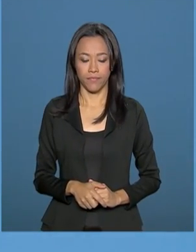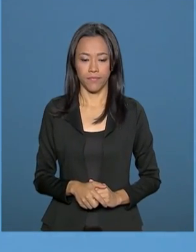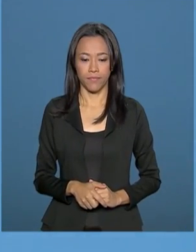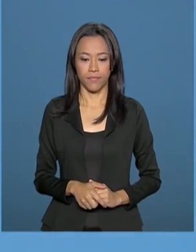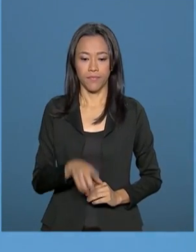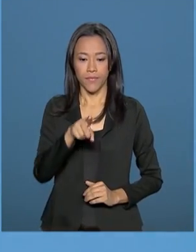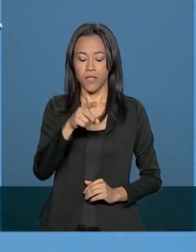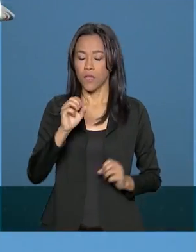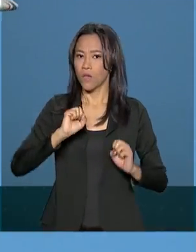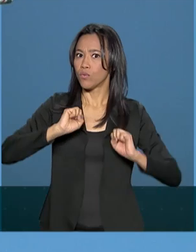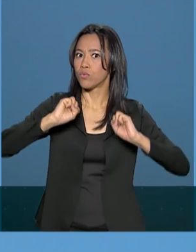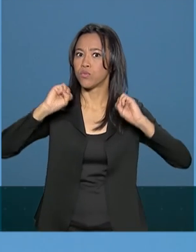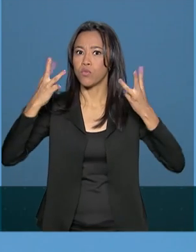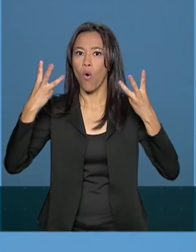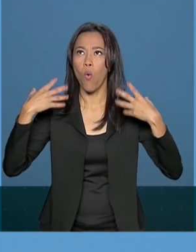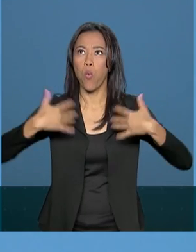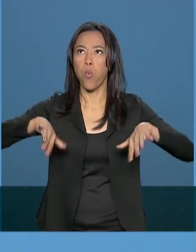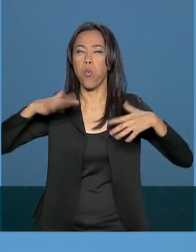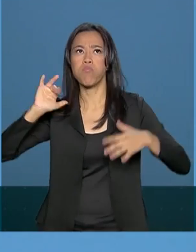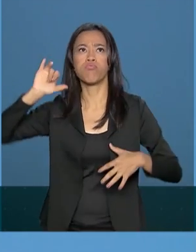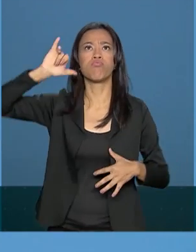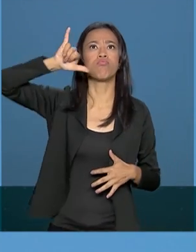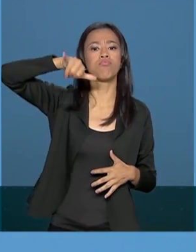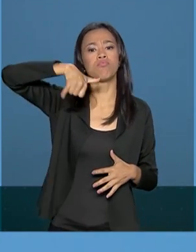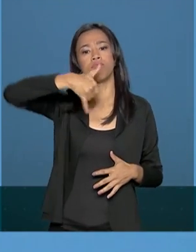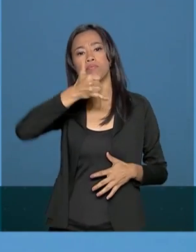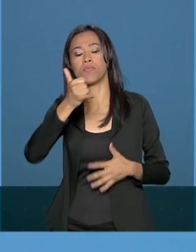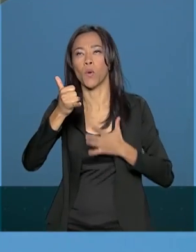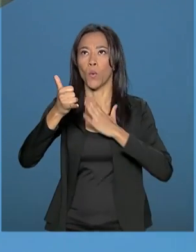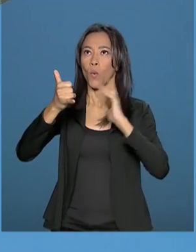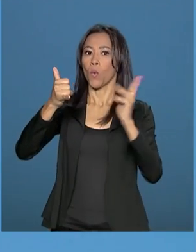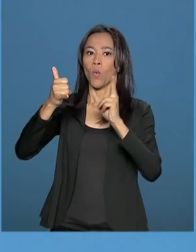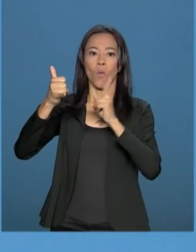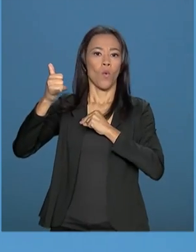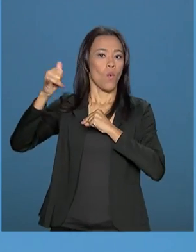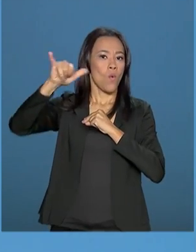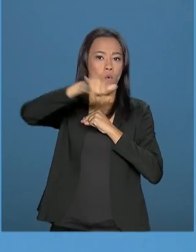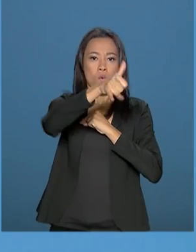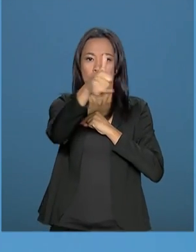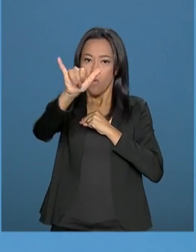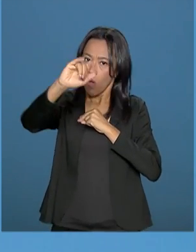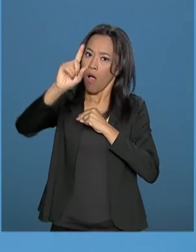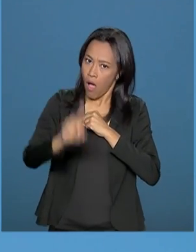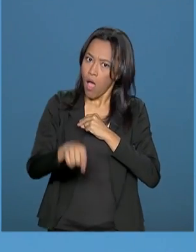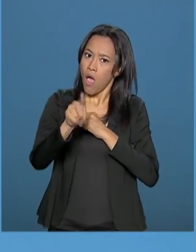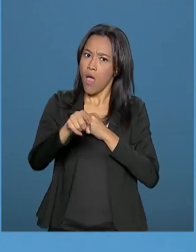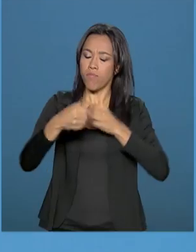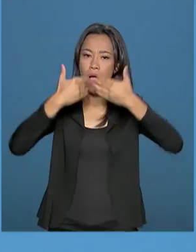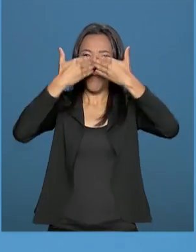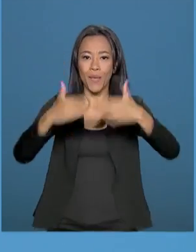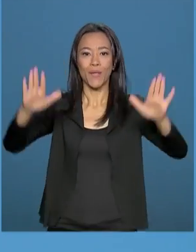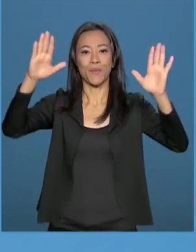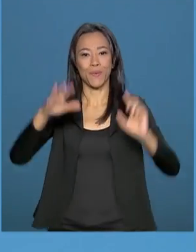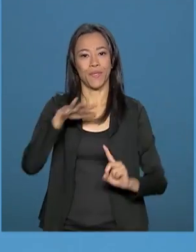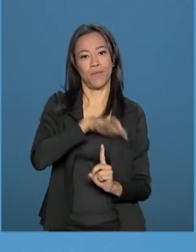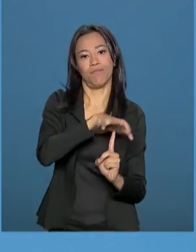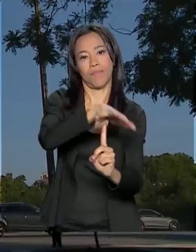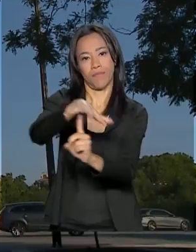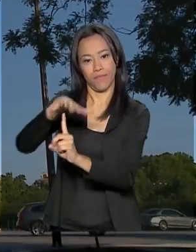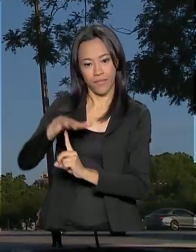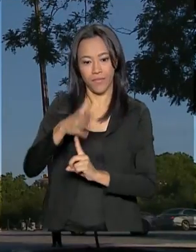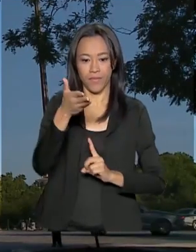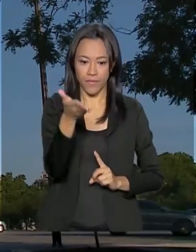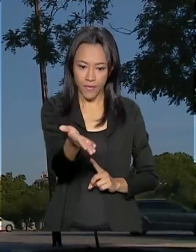Um show aéreo e manobras de tirar o fôlego marcaram o início do maior evento aeronáutico do